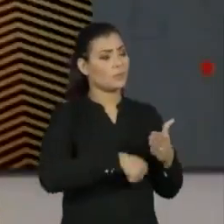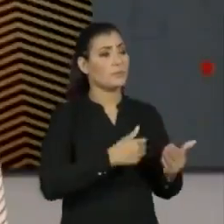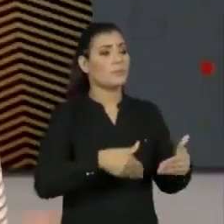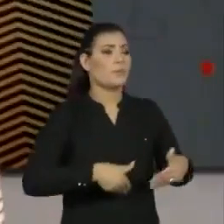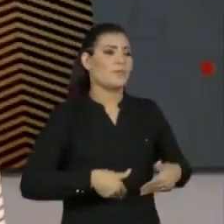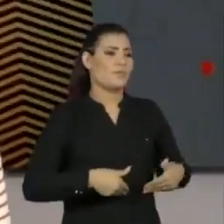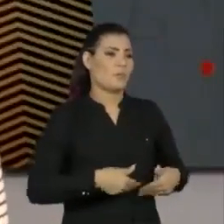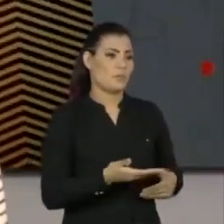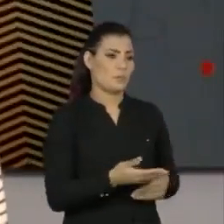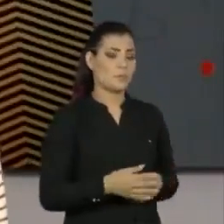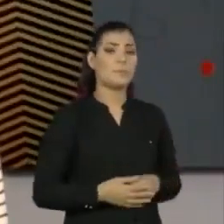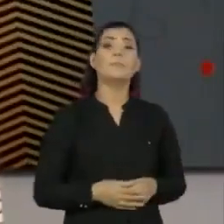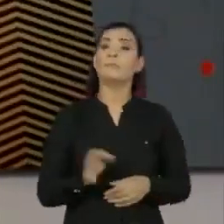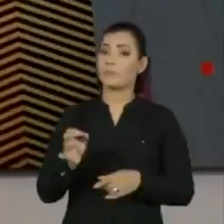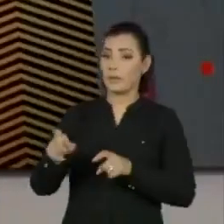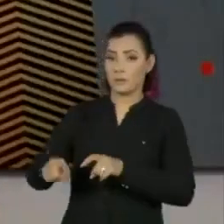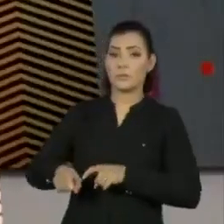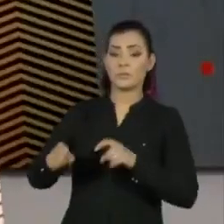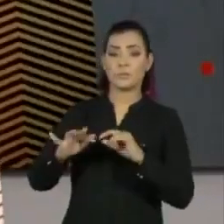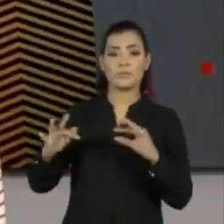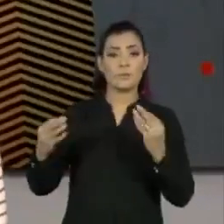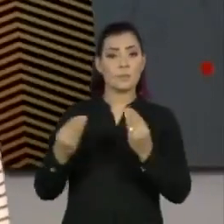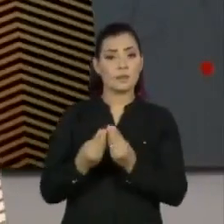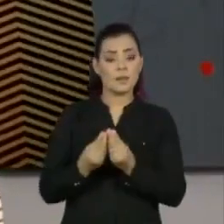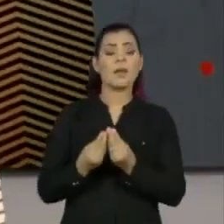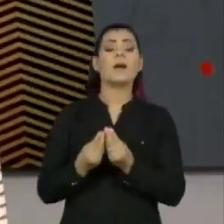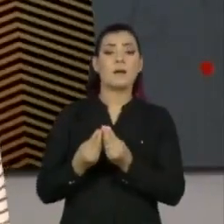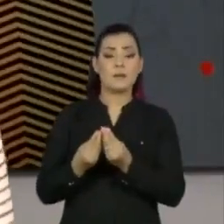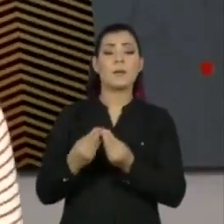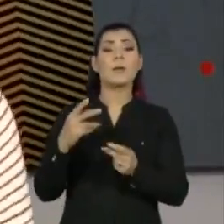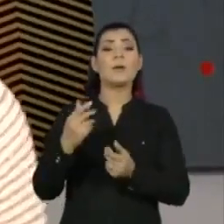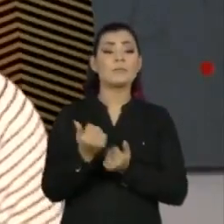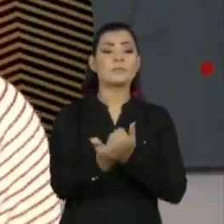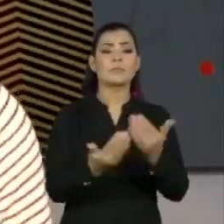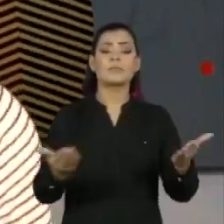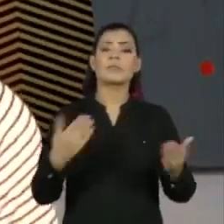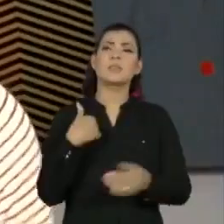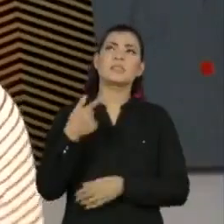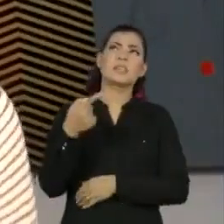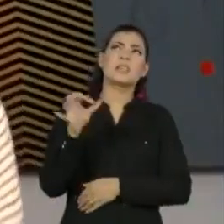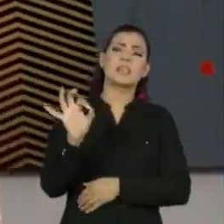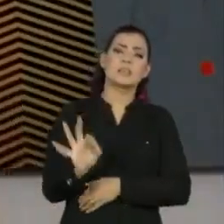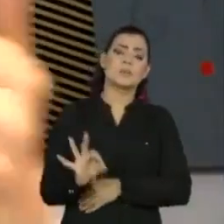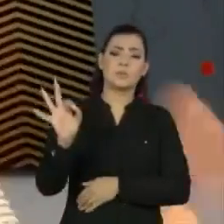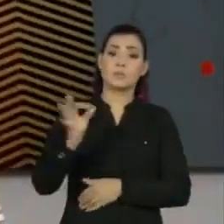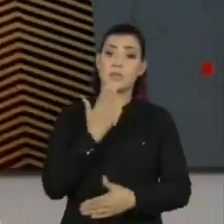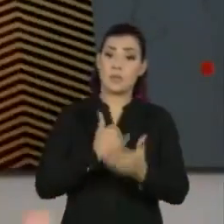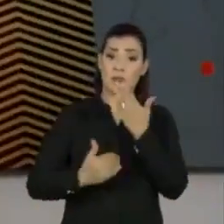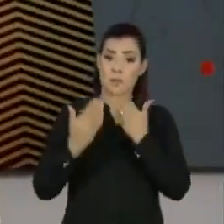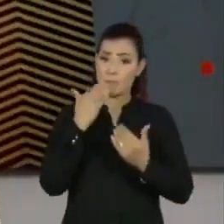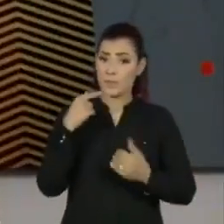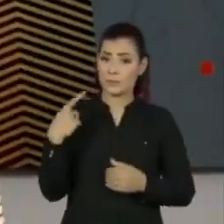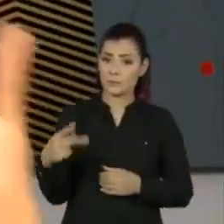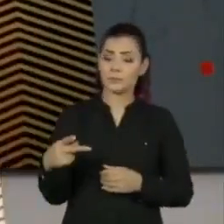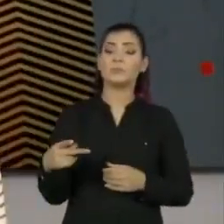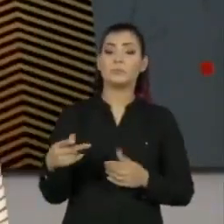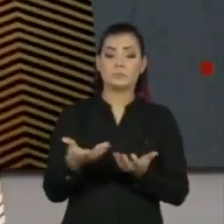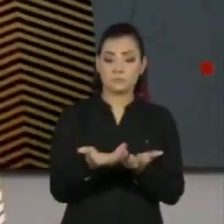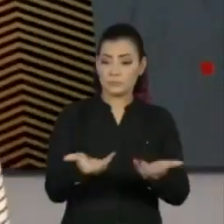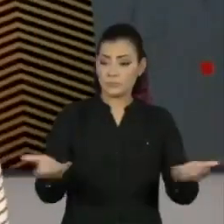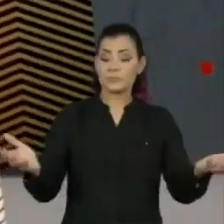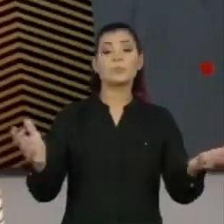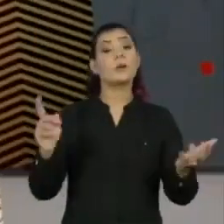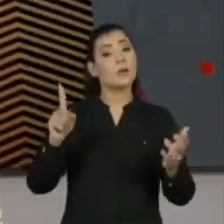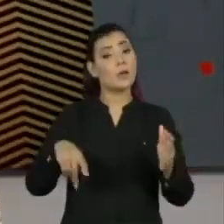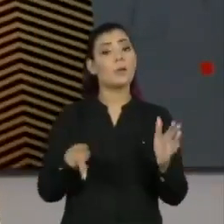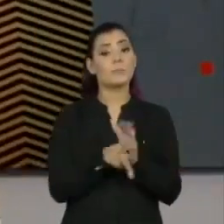Em primeiro lugar, é a agricultura familiar, que é alimento brasileiro. Estima-se que 70% dos alimentos que chegam na mesa, eles